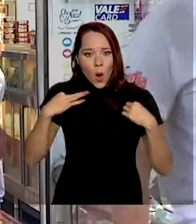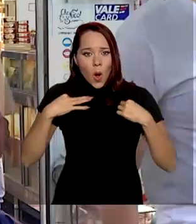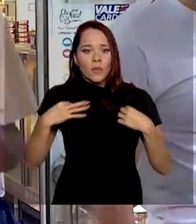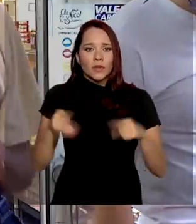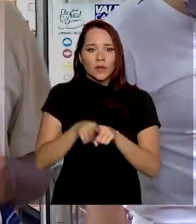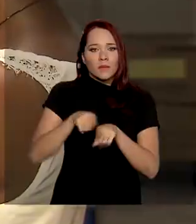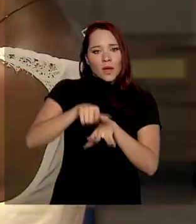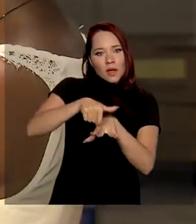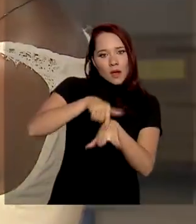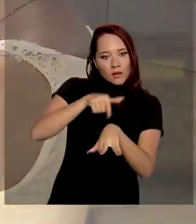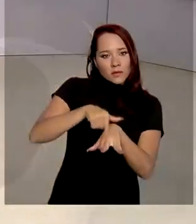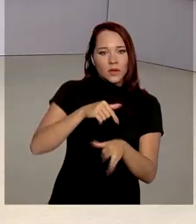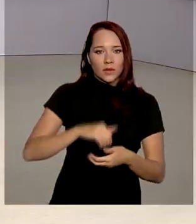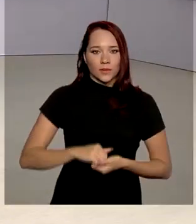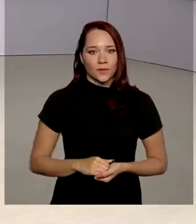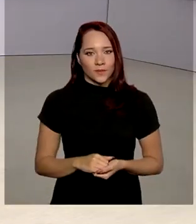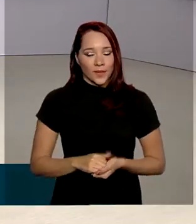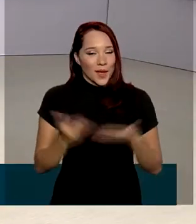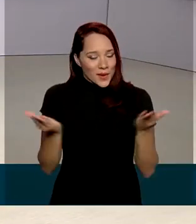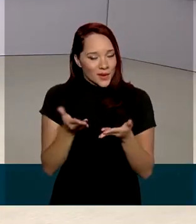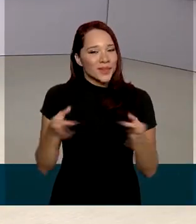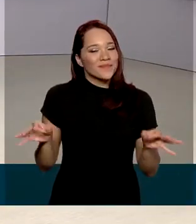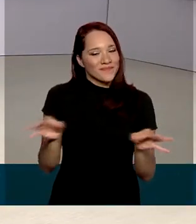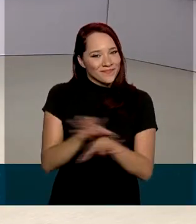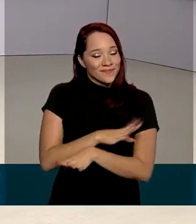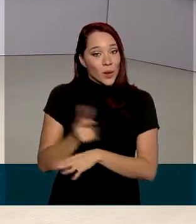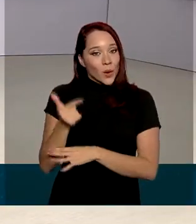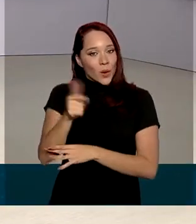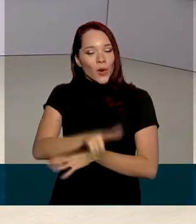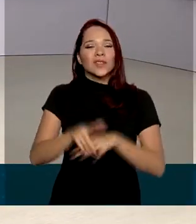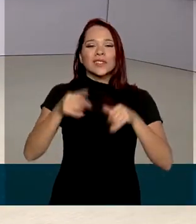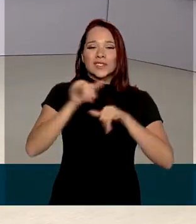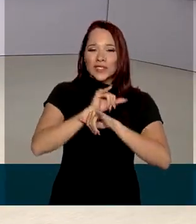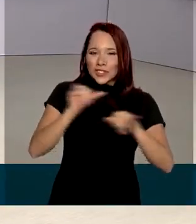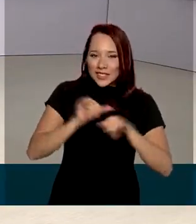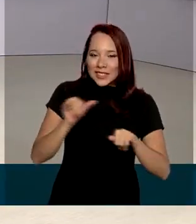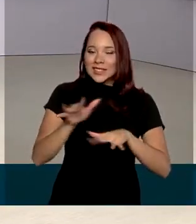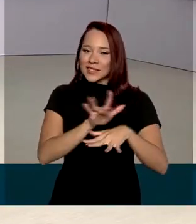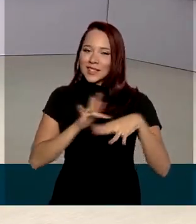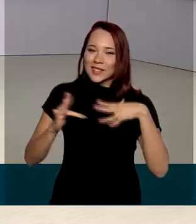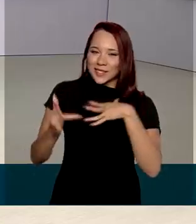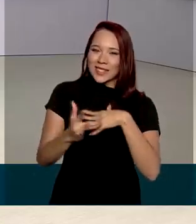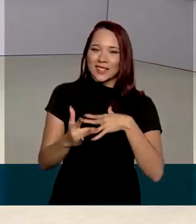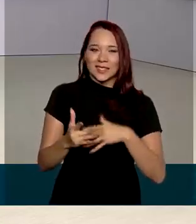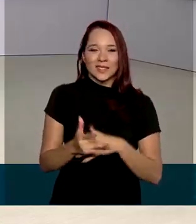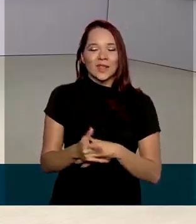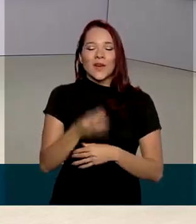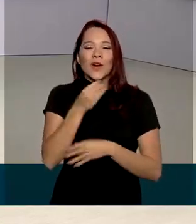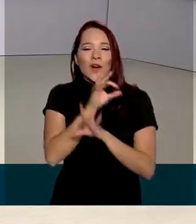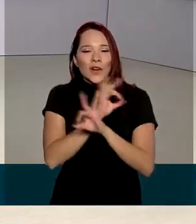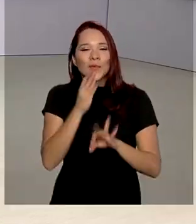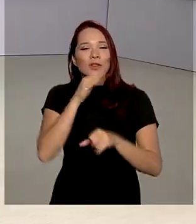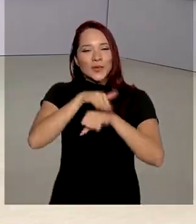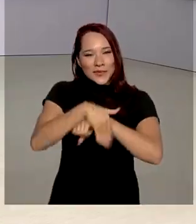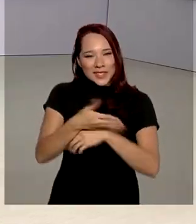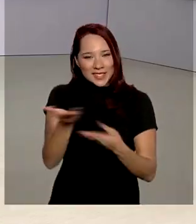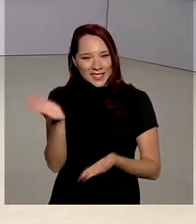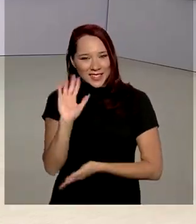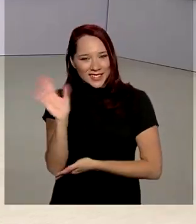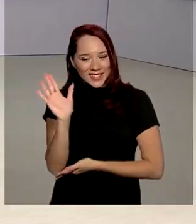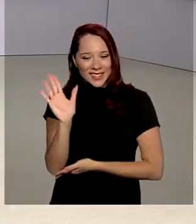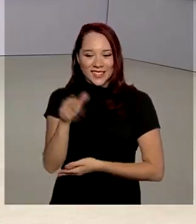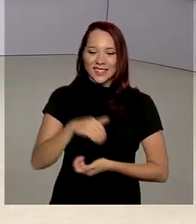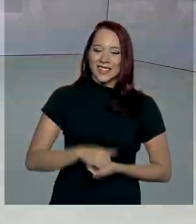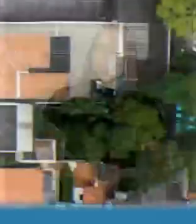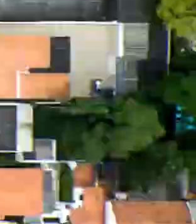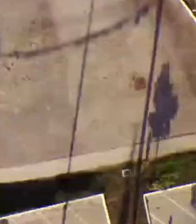e calçados. A gente fica por aqui. Outras notícias nas nossas redes sociais. Uma ótima noite para você. Até a próxima.